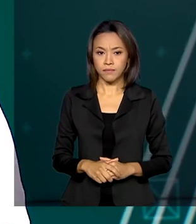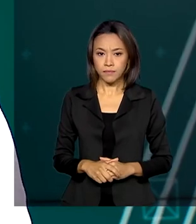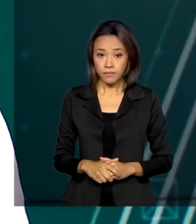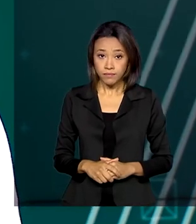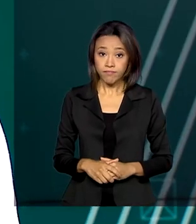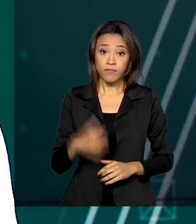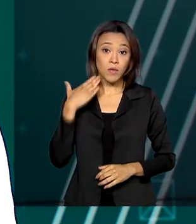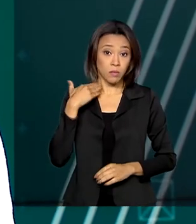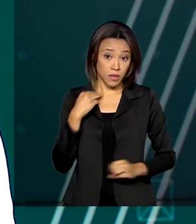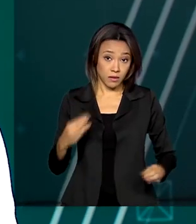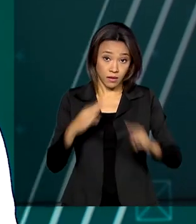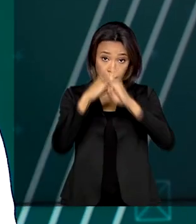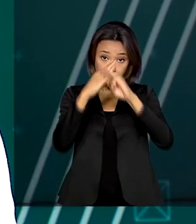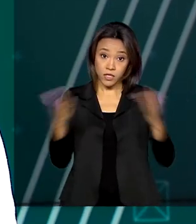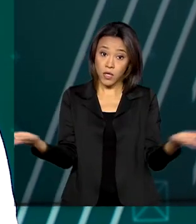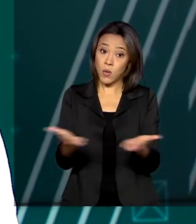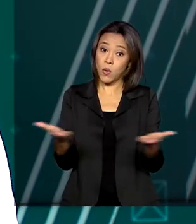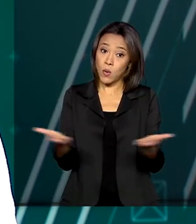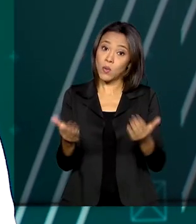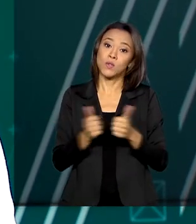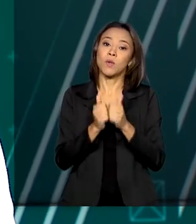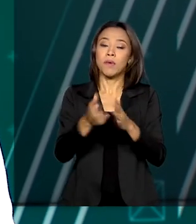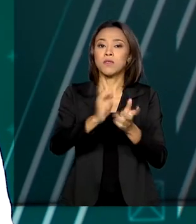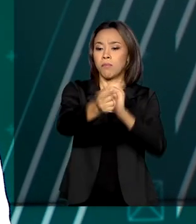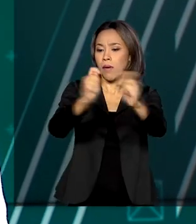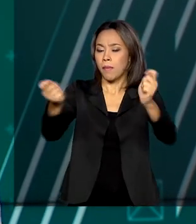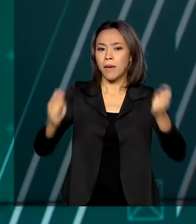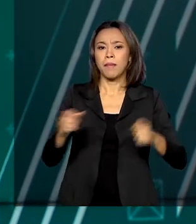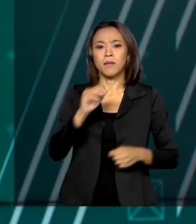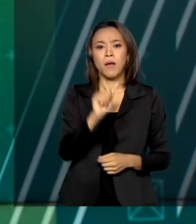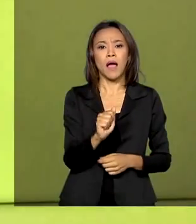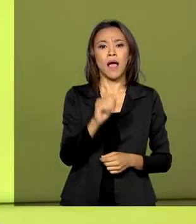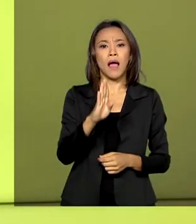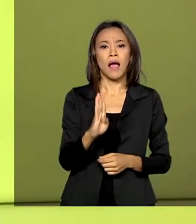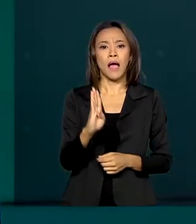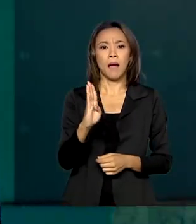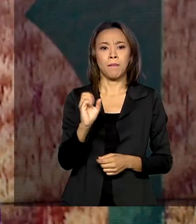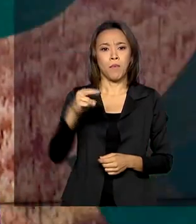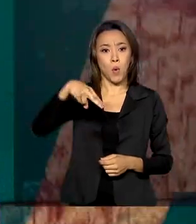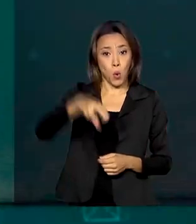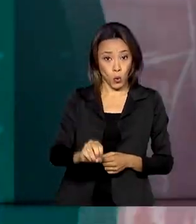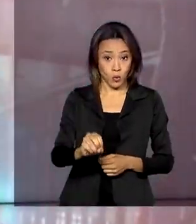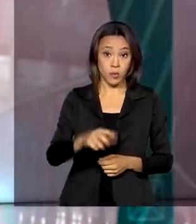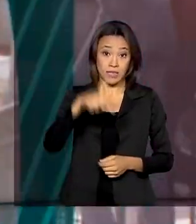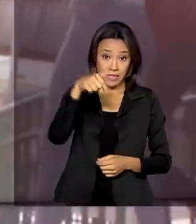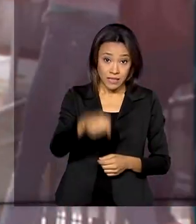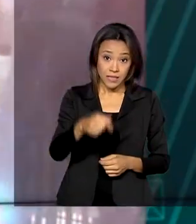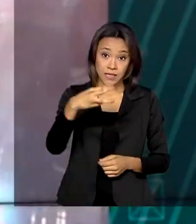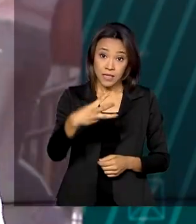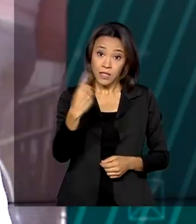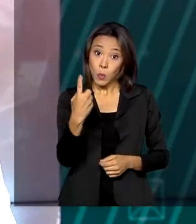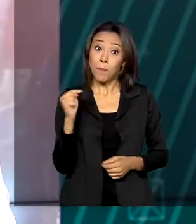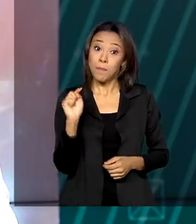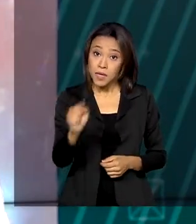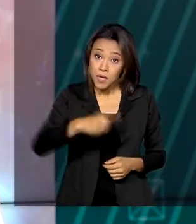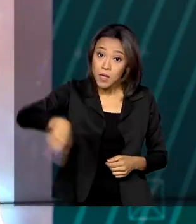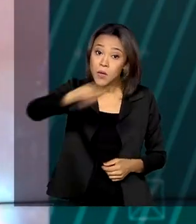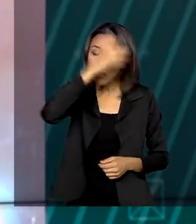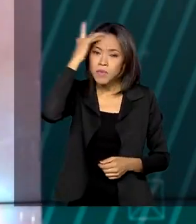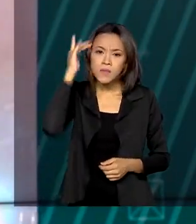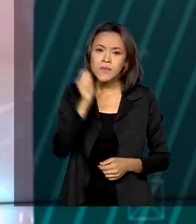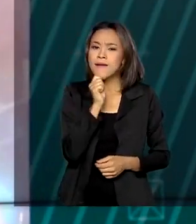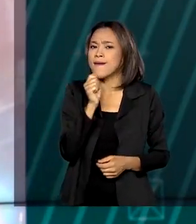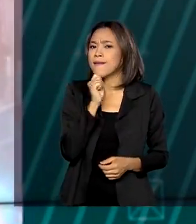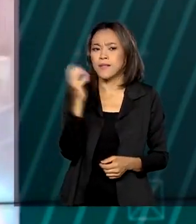A Caixa inicia hoje o pagamento do abono salarial para 731 mil trabalhadores nascidos em outubro que ainda não